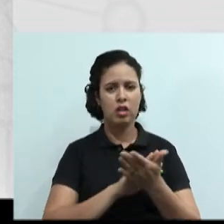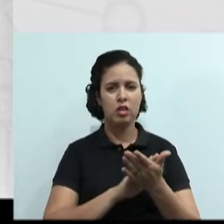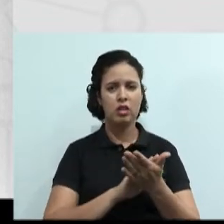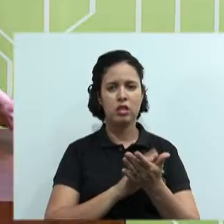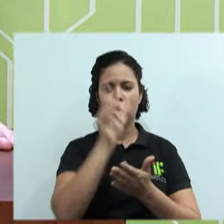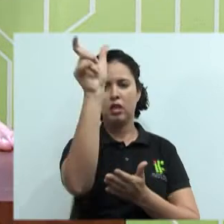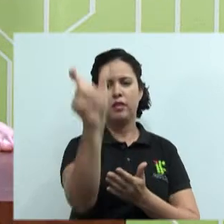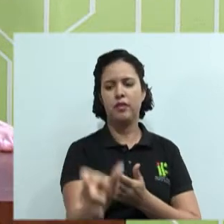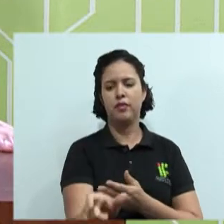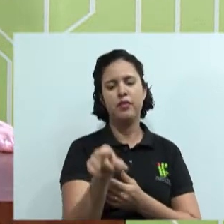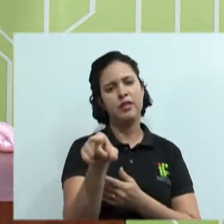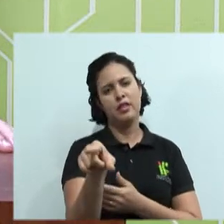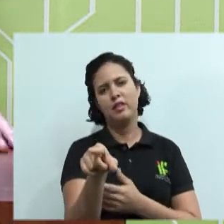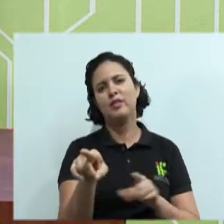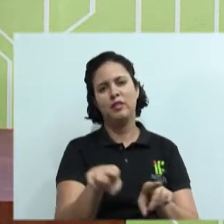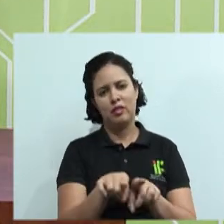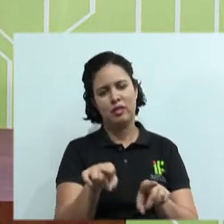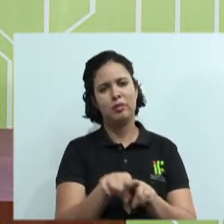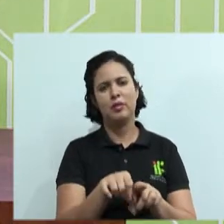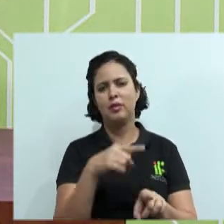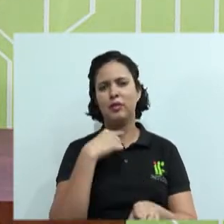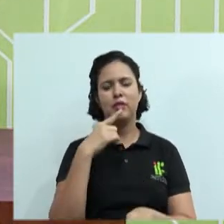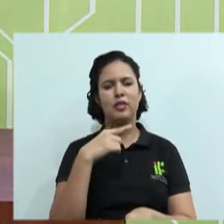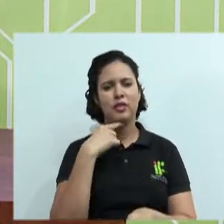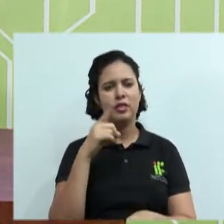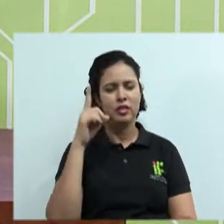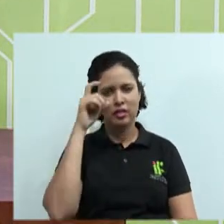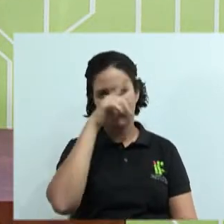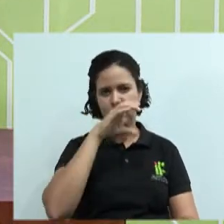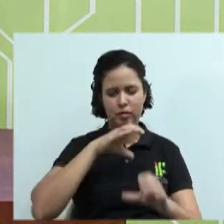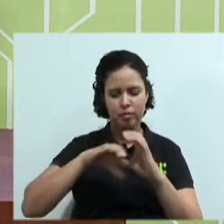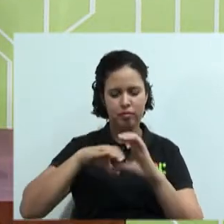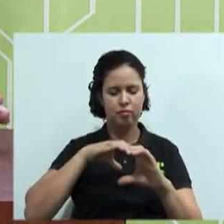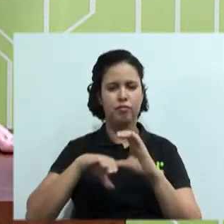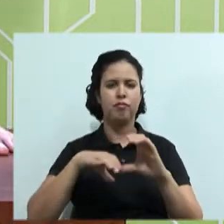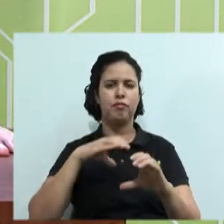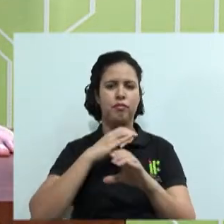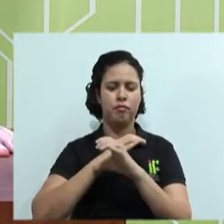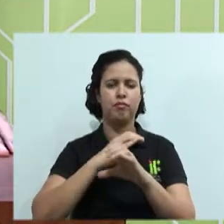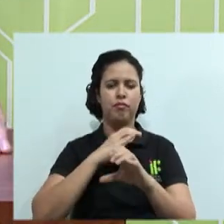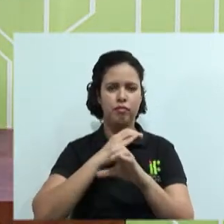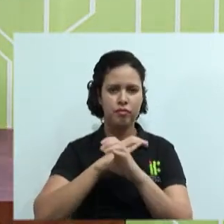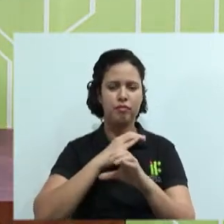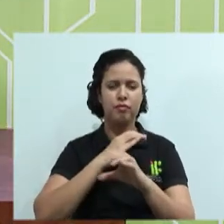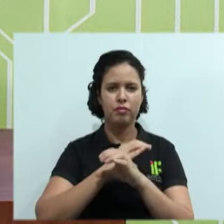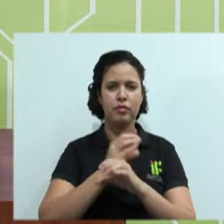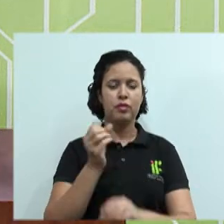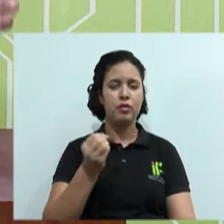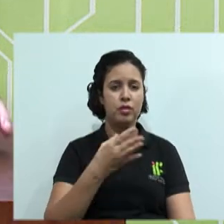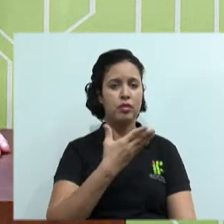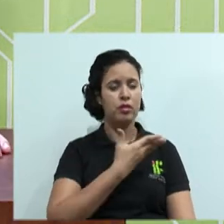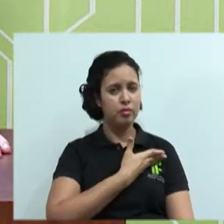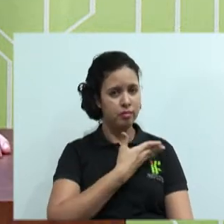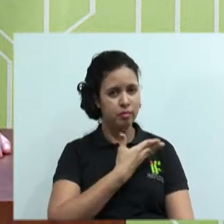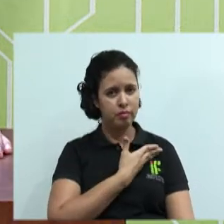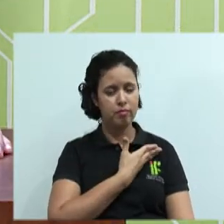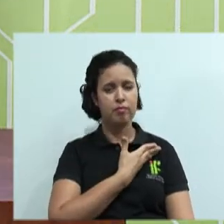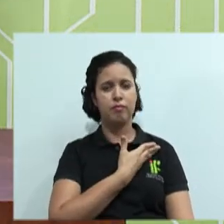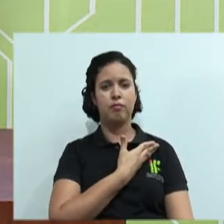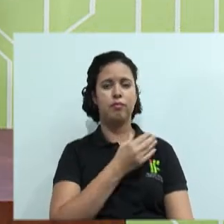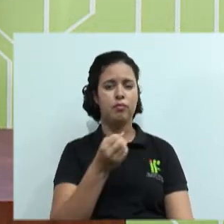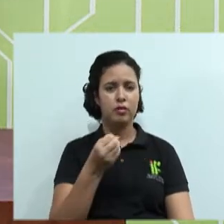dificuldades na hora de se comunicar, você vai ter dificuldade na hora de fazer novas amizades, novas